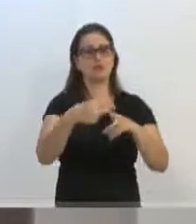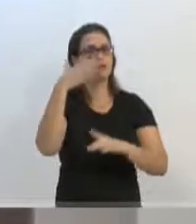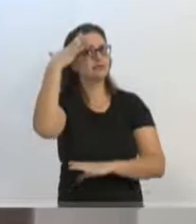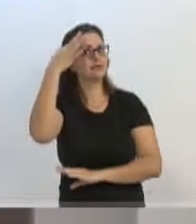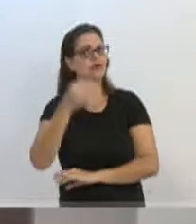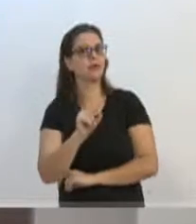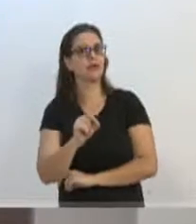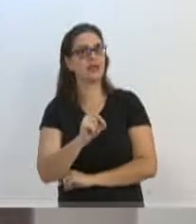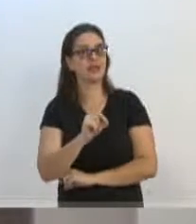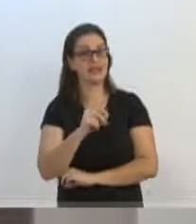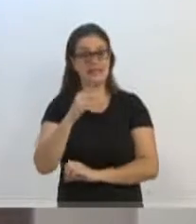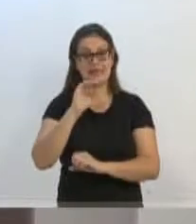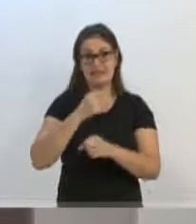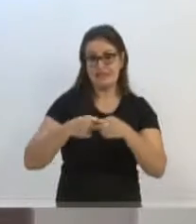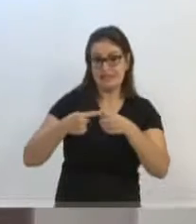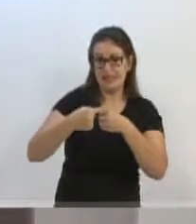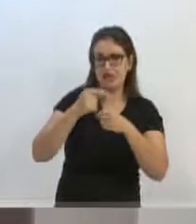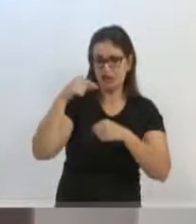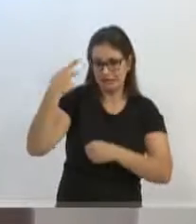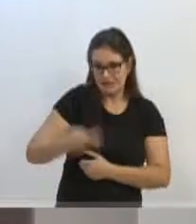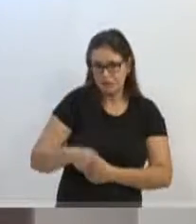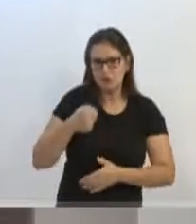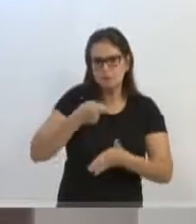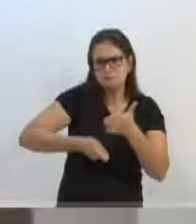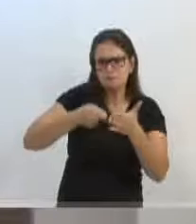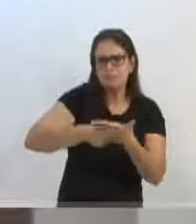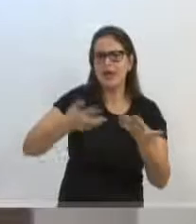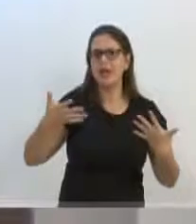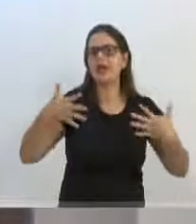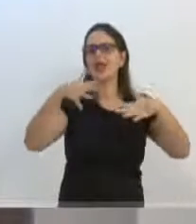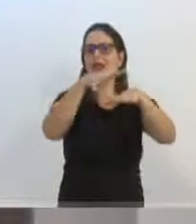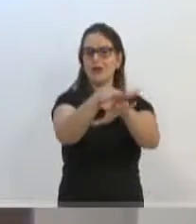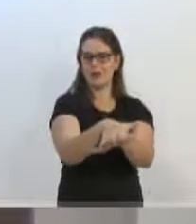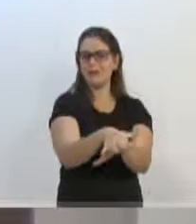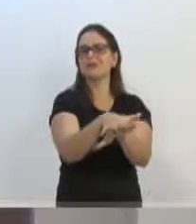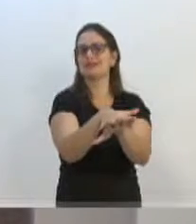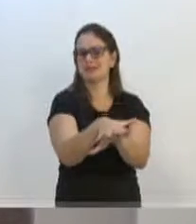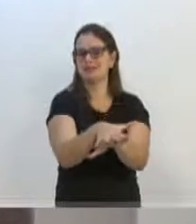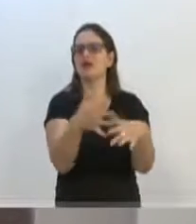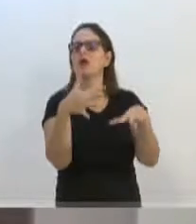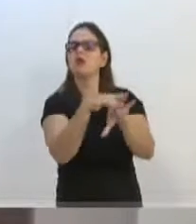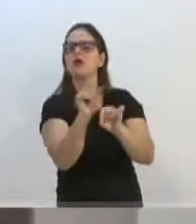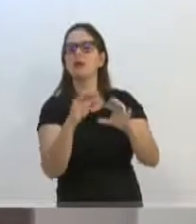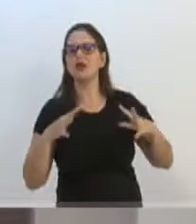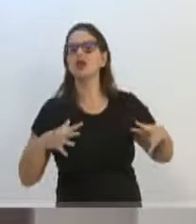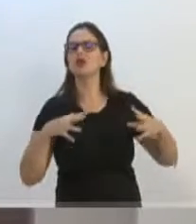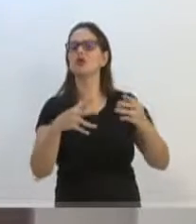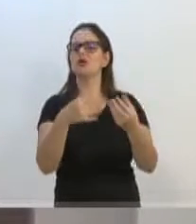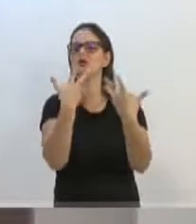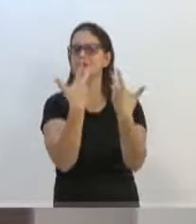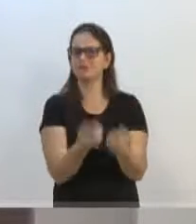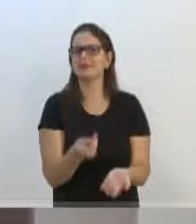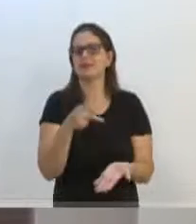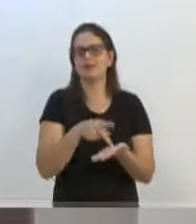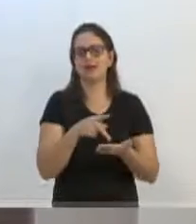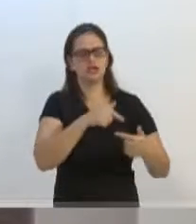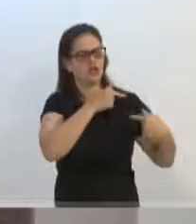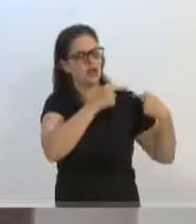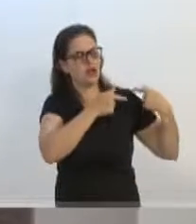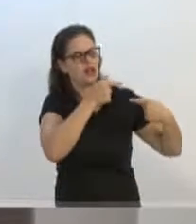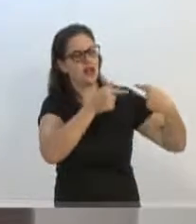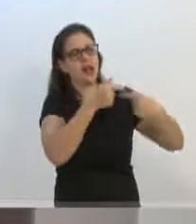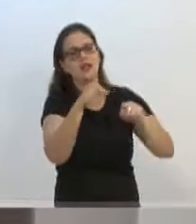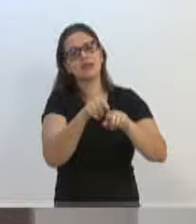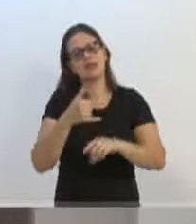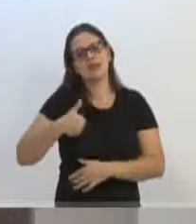cidade que nós lutamos aqui é uma cidade inclusiva, e, quando nós falamos de uma cidade inclusiva, é uma cidade para todos de verdade, para todas as gerações e para todas